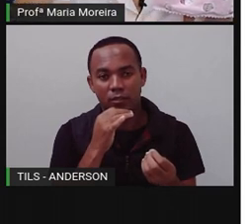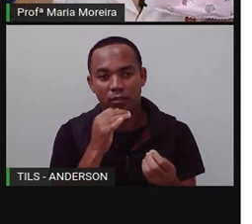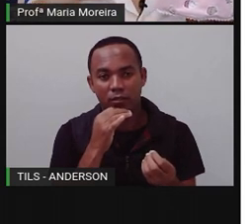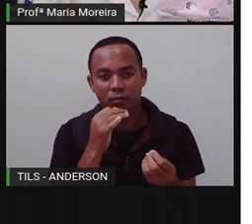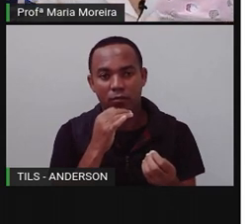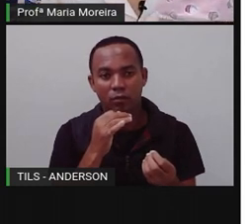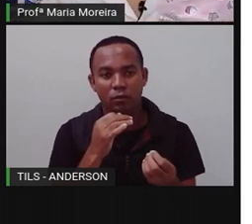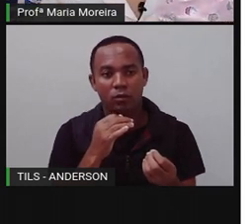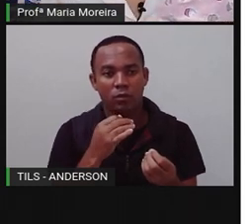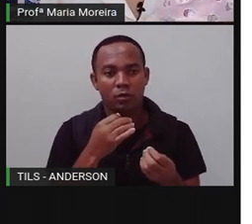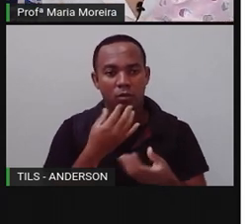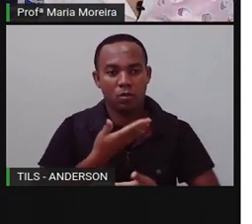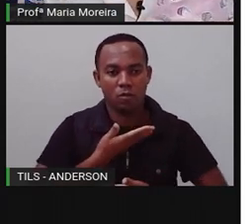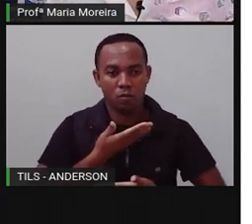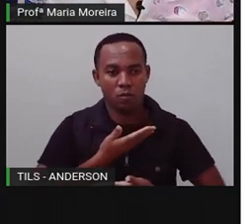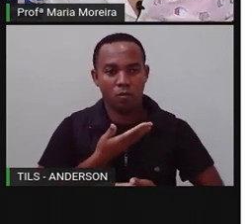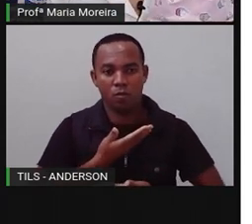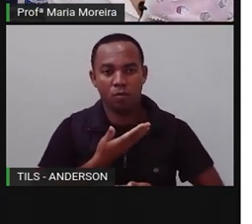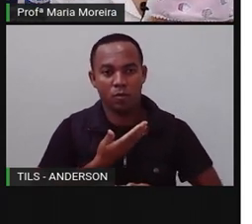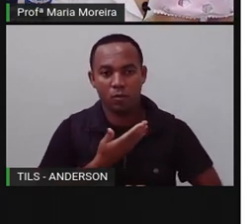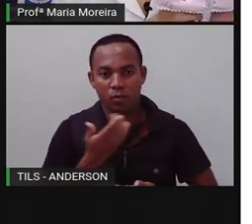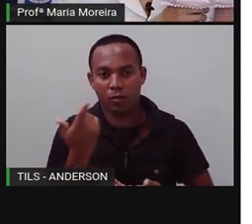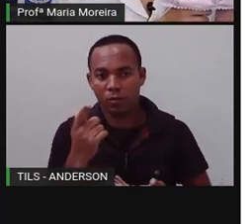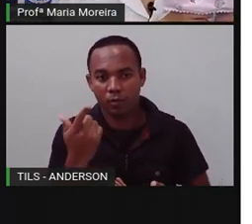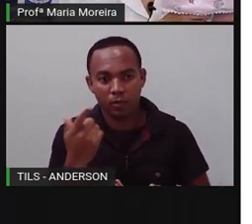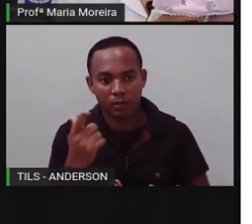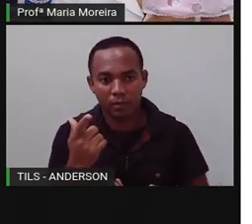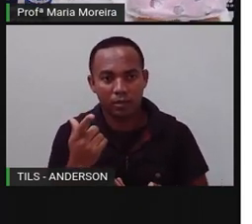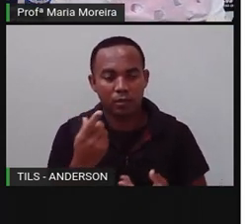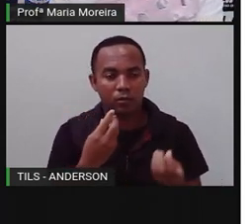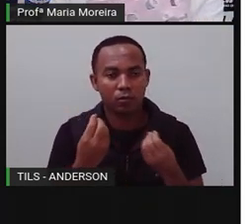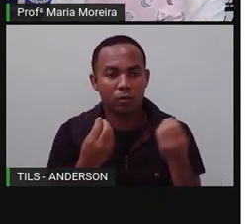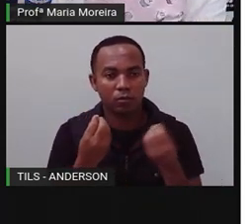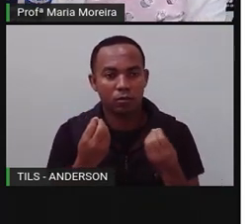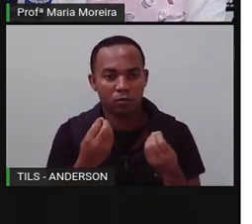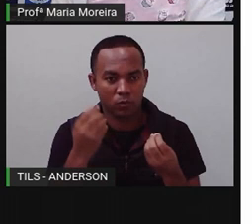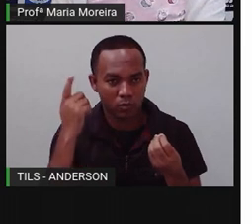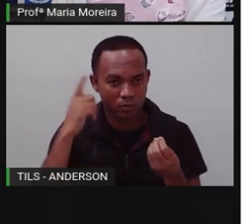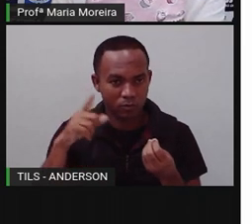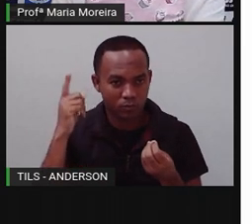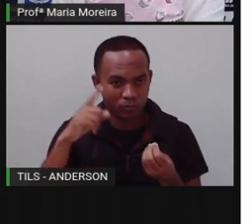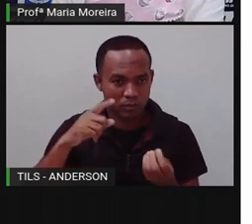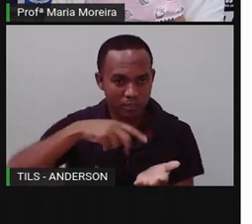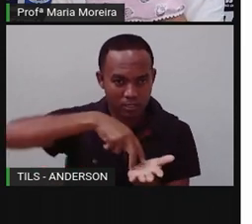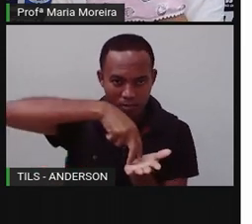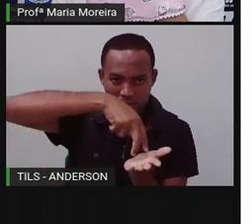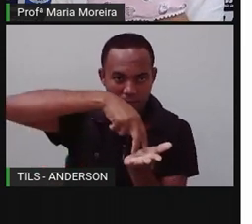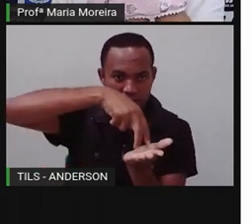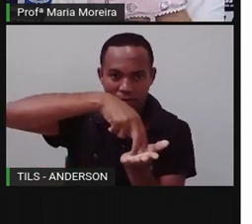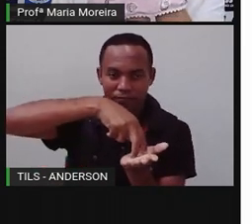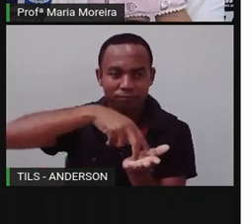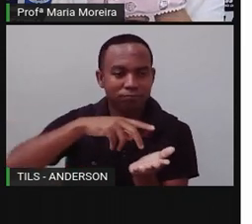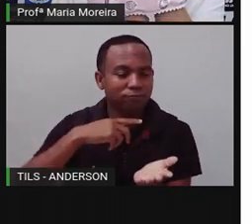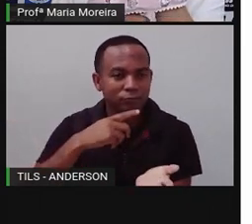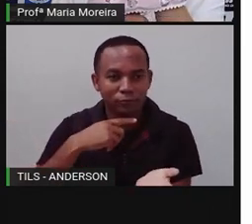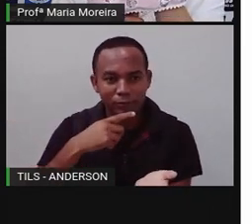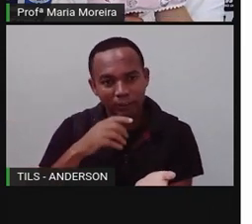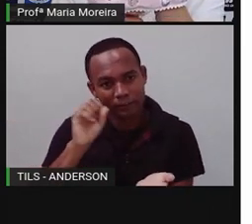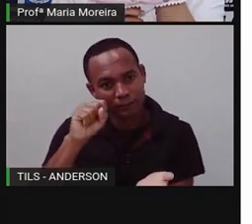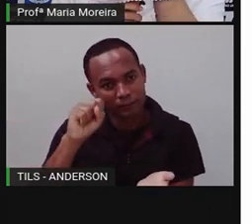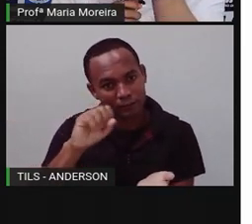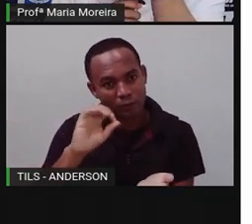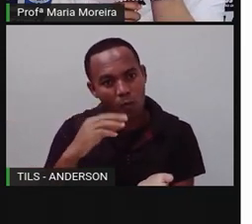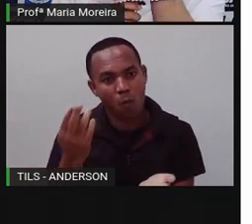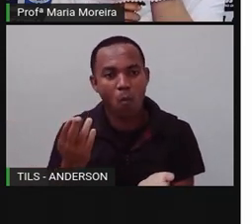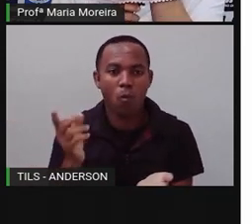a nossa estrutura óssea, coluna vertebral de sustentação, a gente iria conseguir ficar em pé? Será, Anderson? Você acha que sim ou que não?